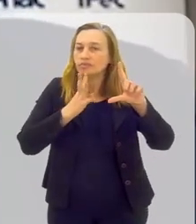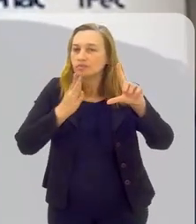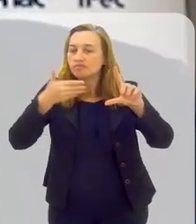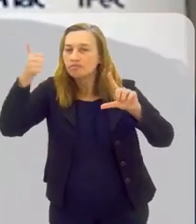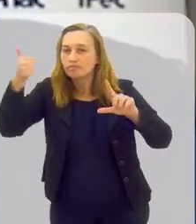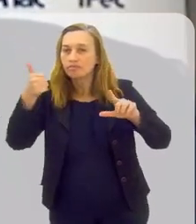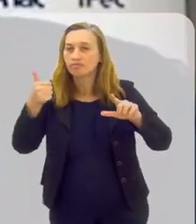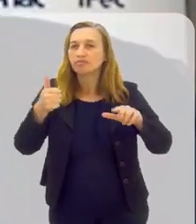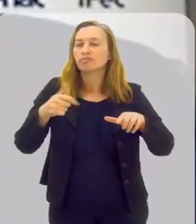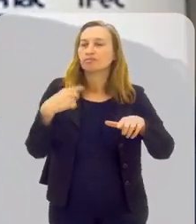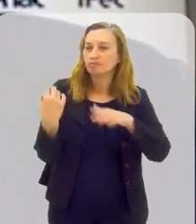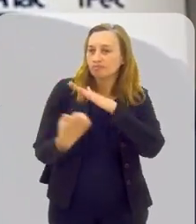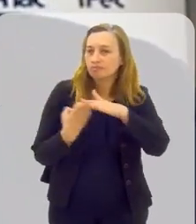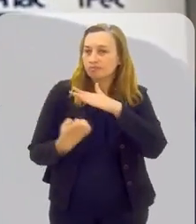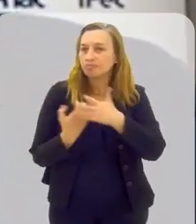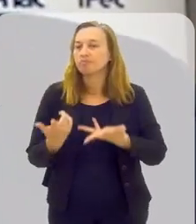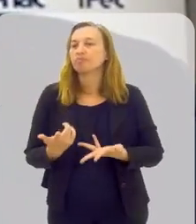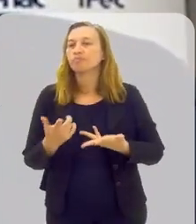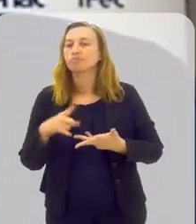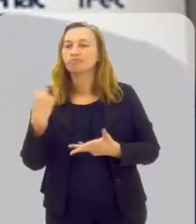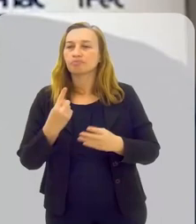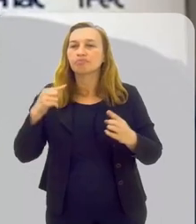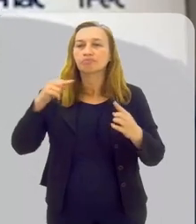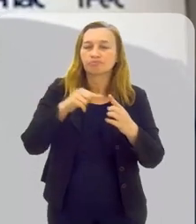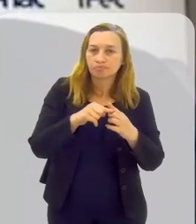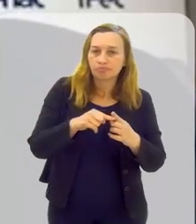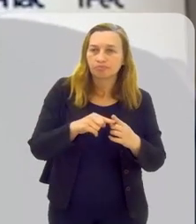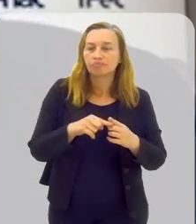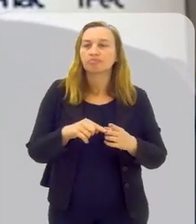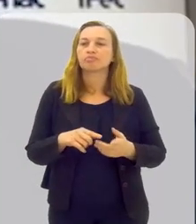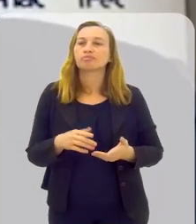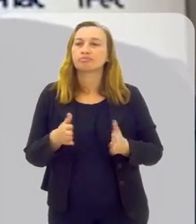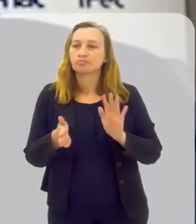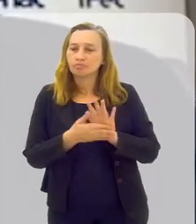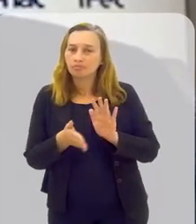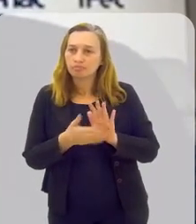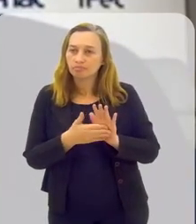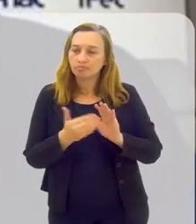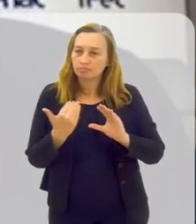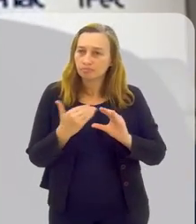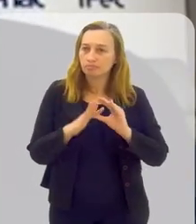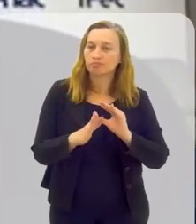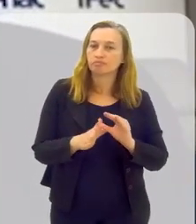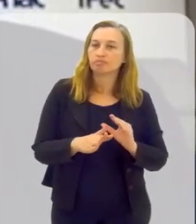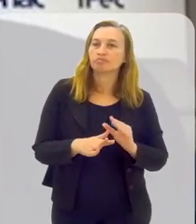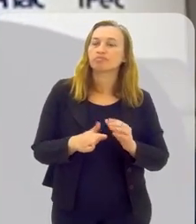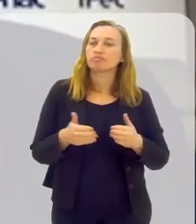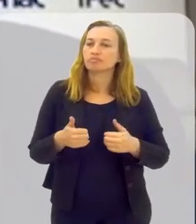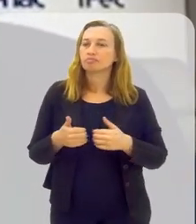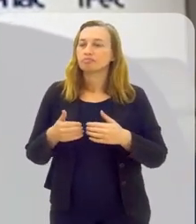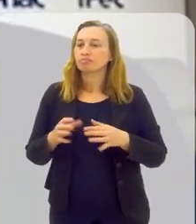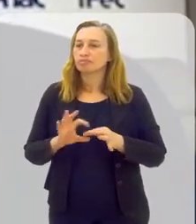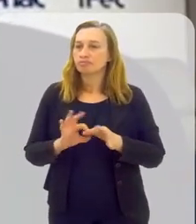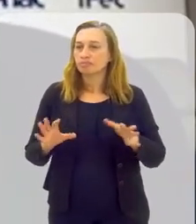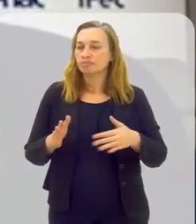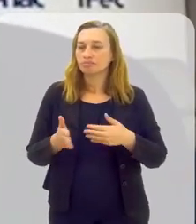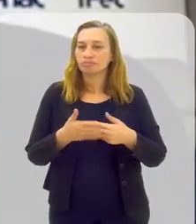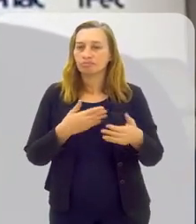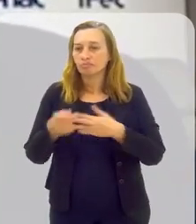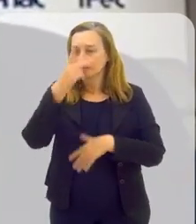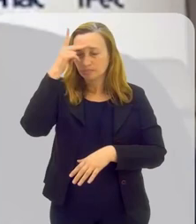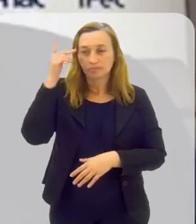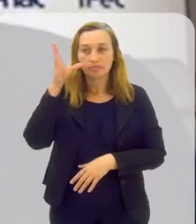pouquinho melhor da missão do IFES, os nossos objetivos, propor ideias e a gente está aberto a quem